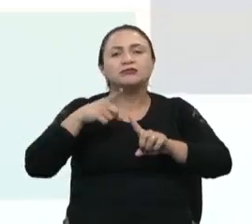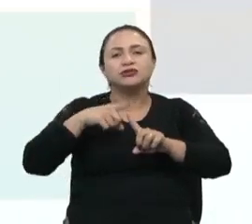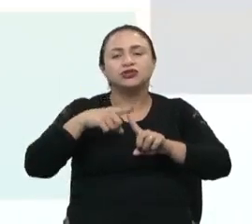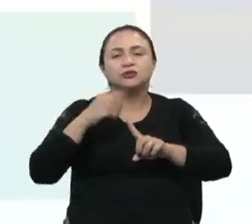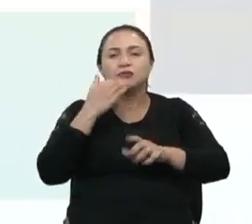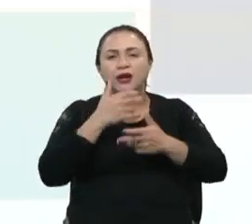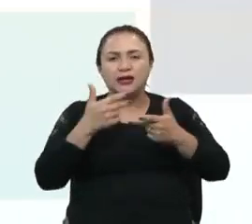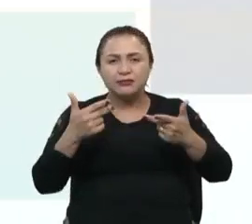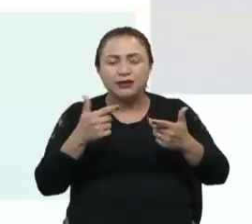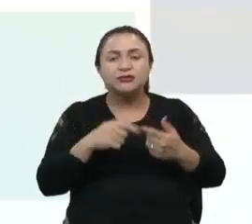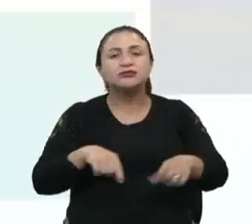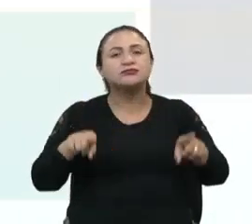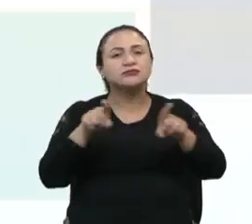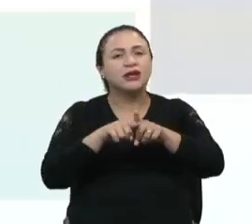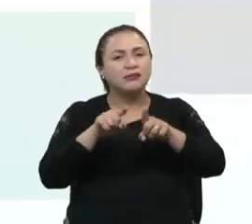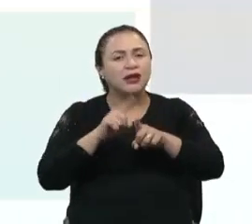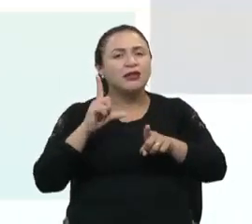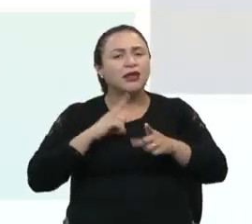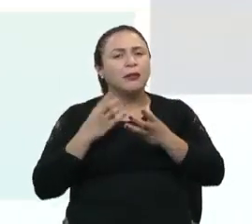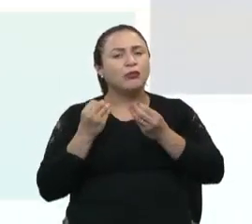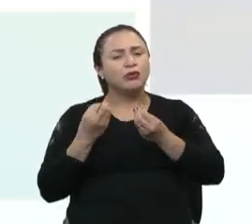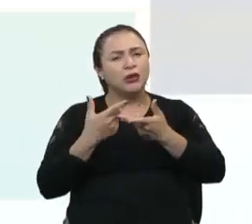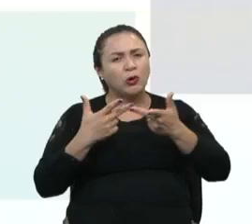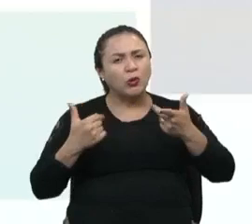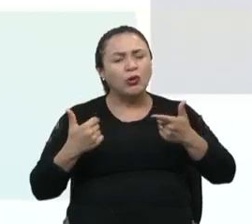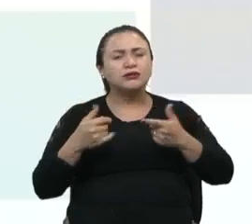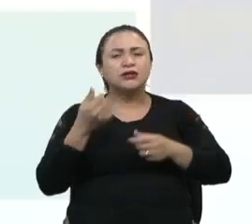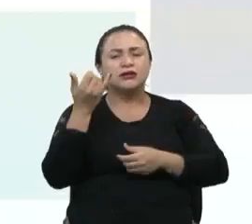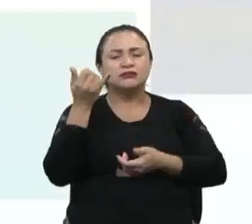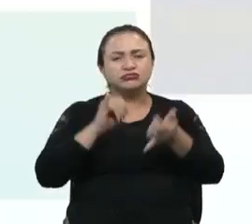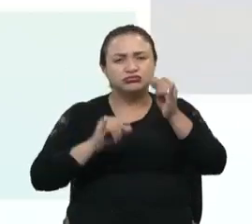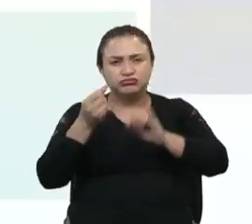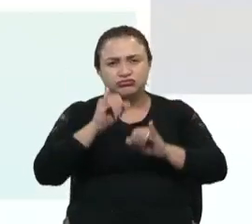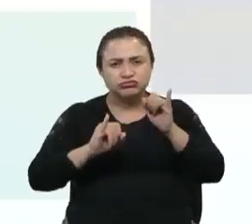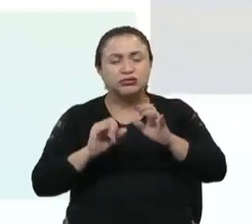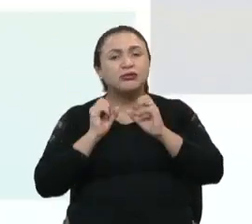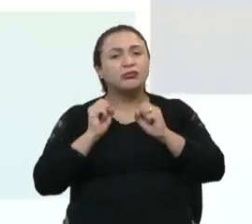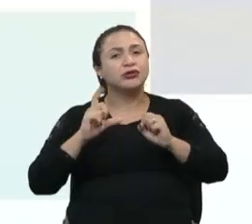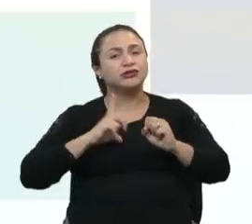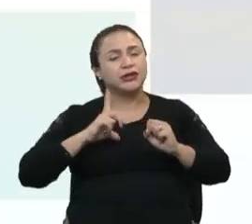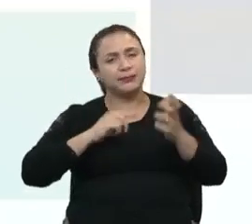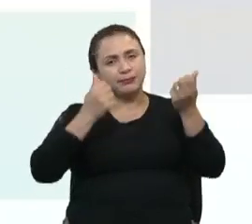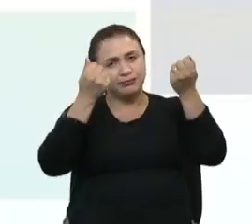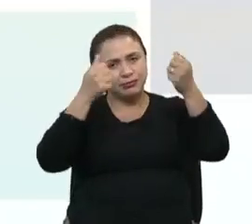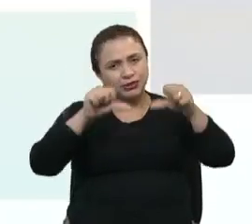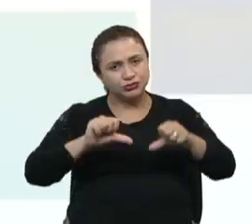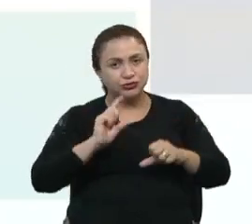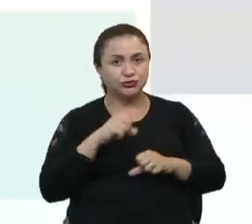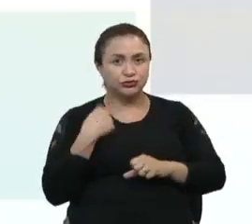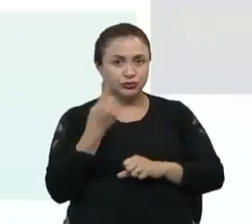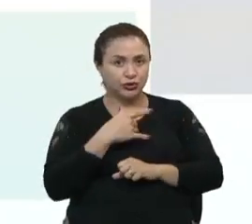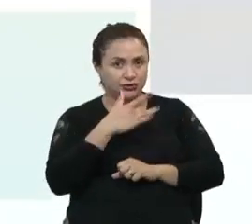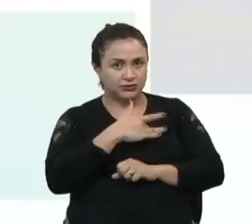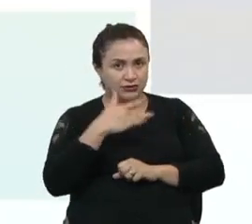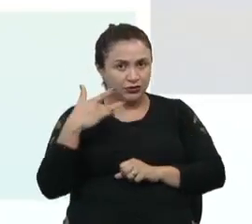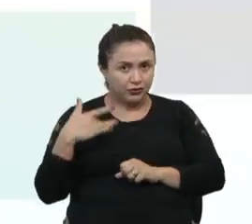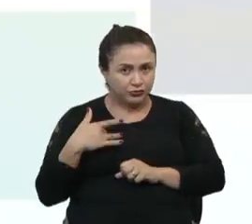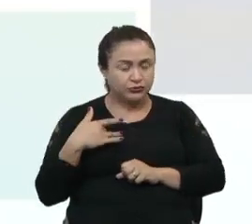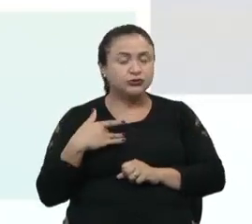de alimentos e ainda é rica em ultraprocessados, por exemplo, que trazem prejuízos para a nossa saúde.